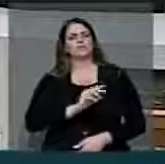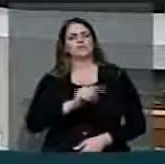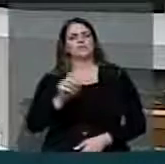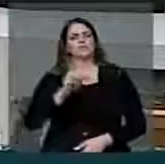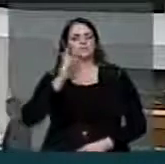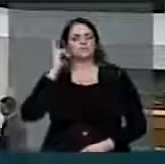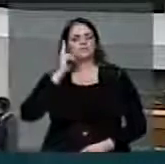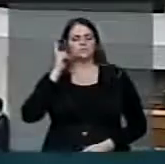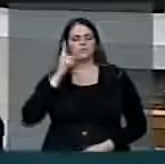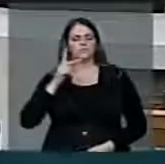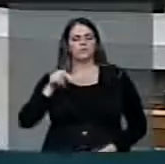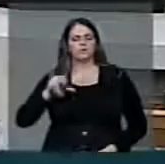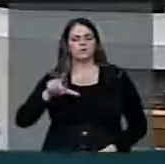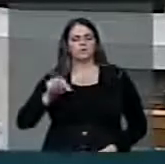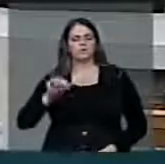Bom,